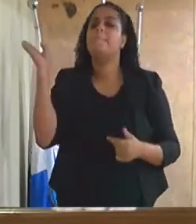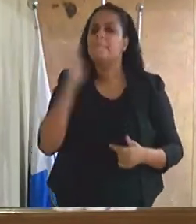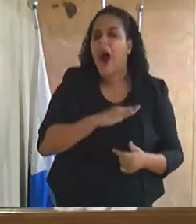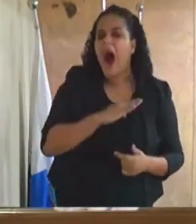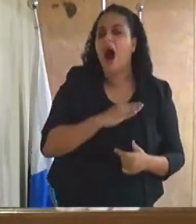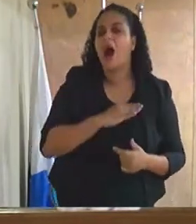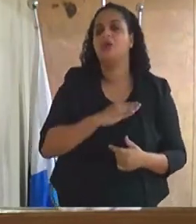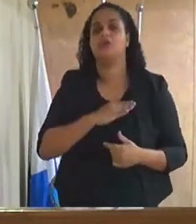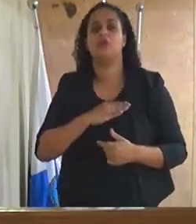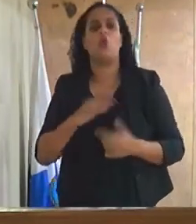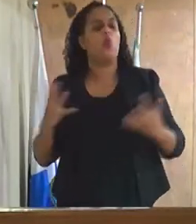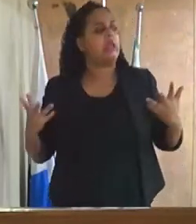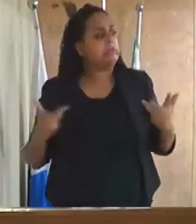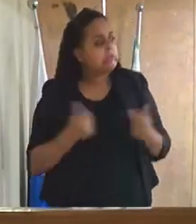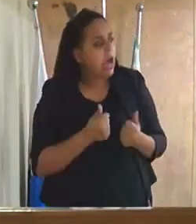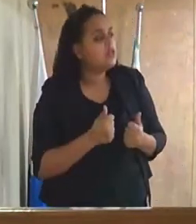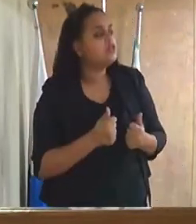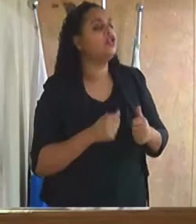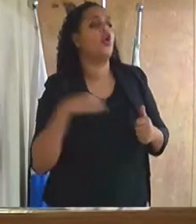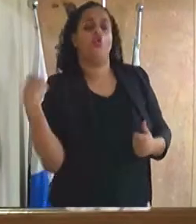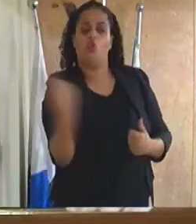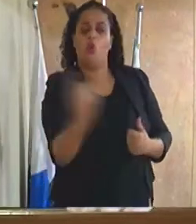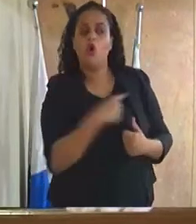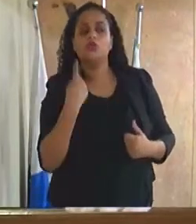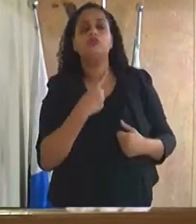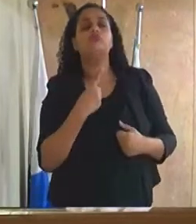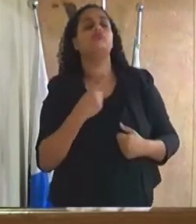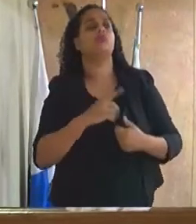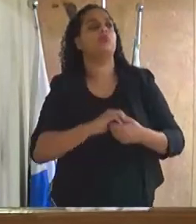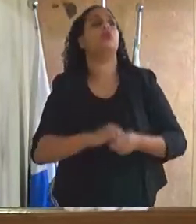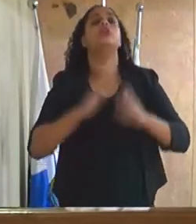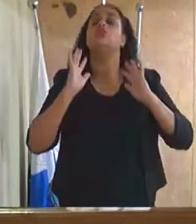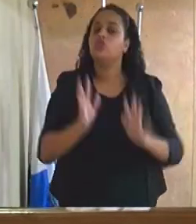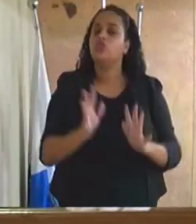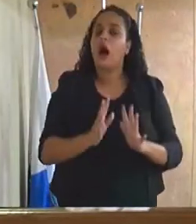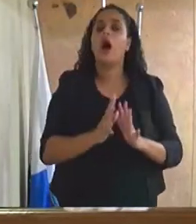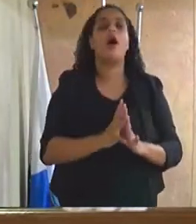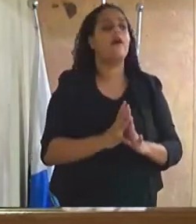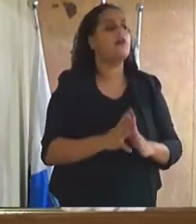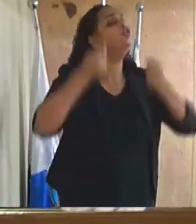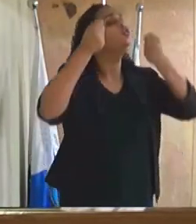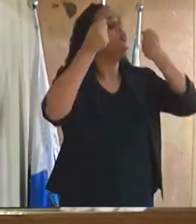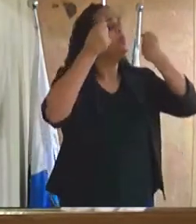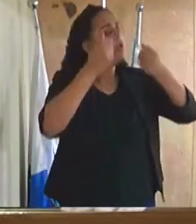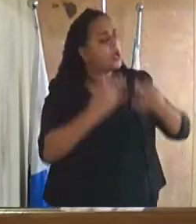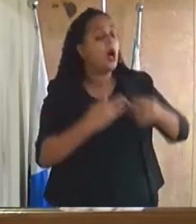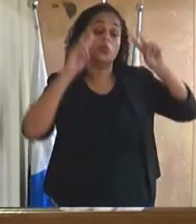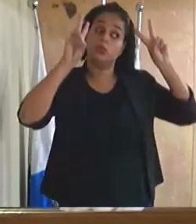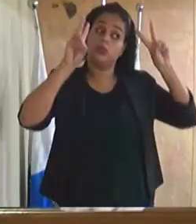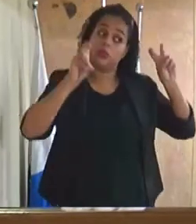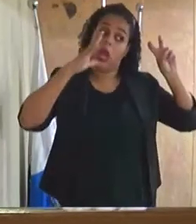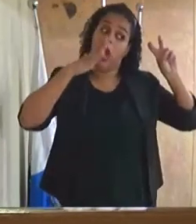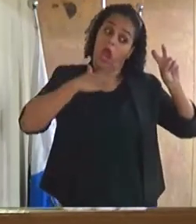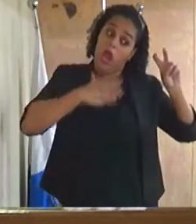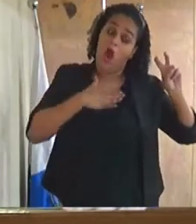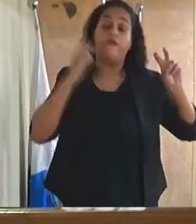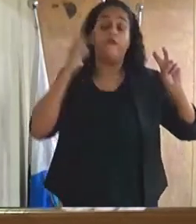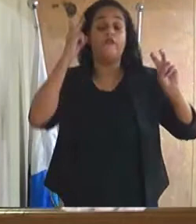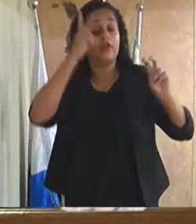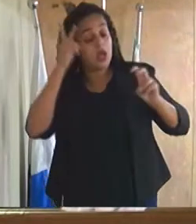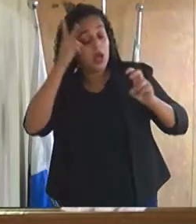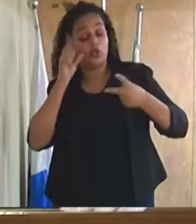estávamos e estamos já discutindo esse assunto eu vereador Beto Gabriel